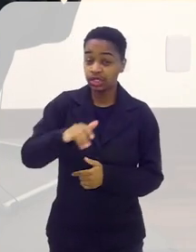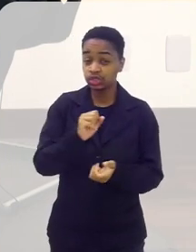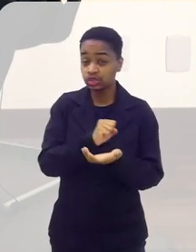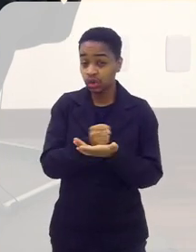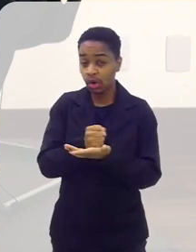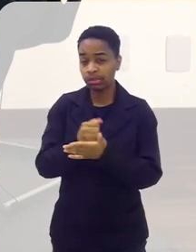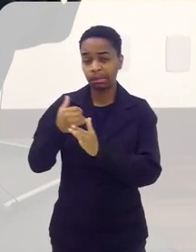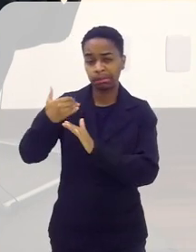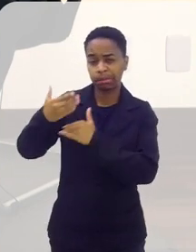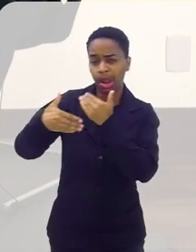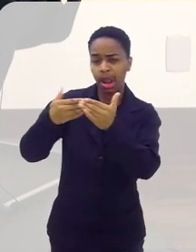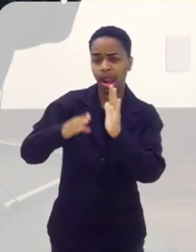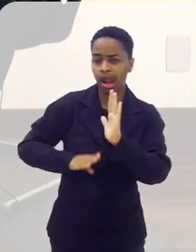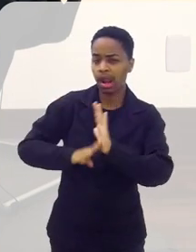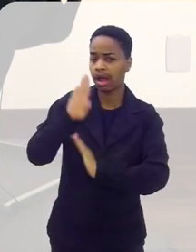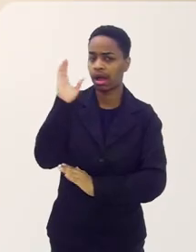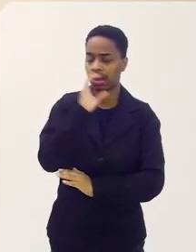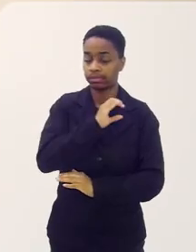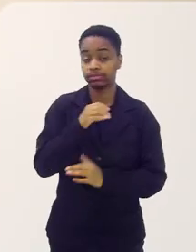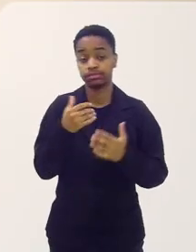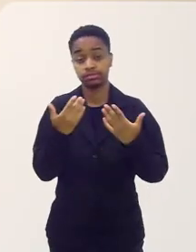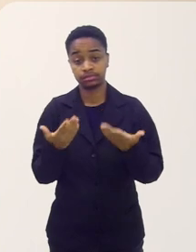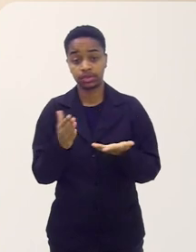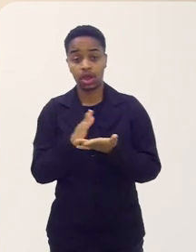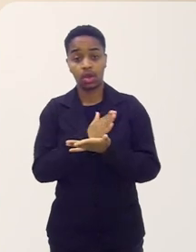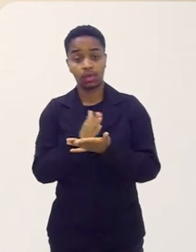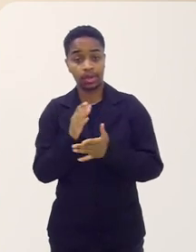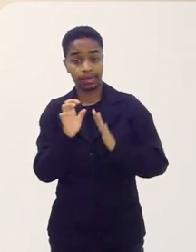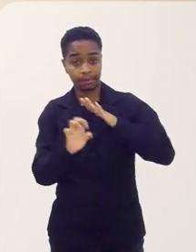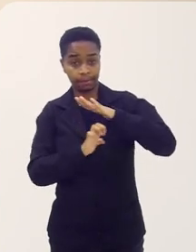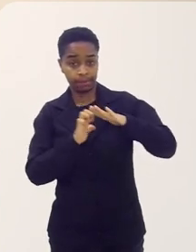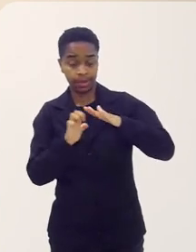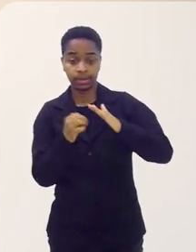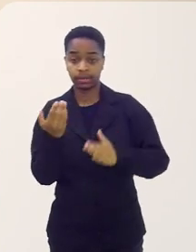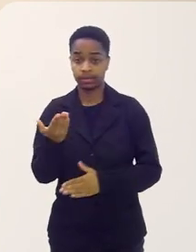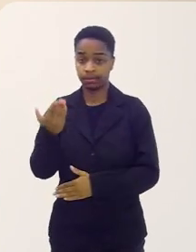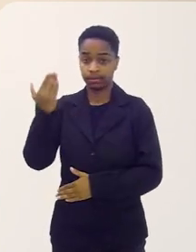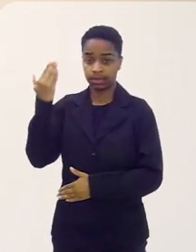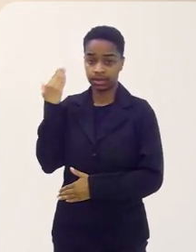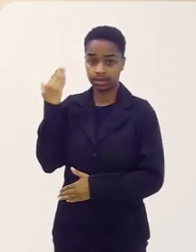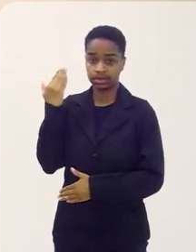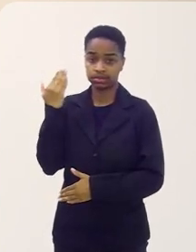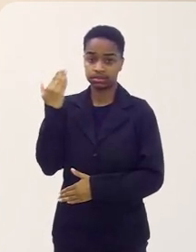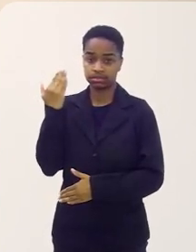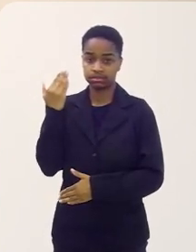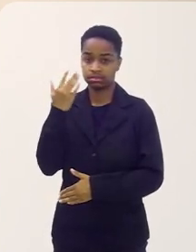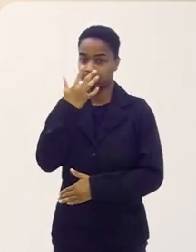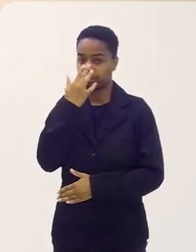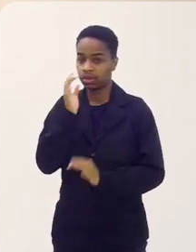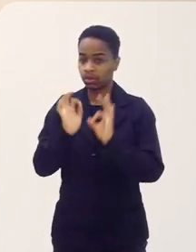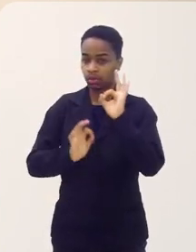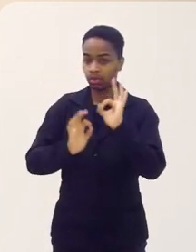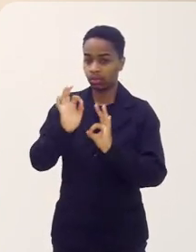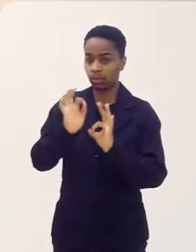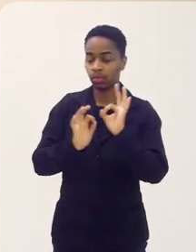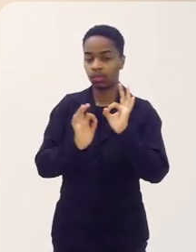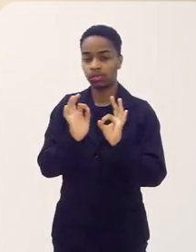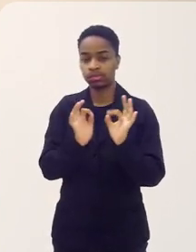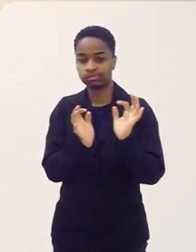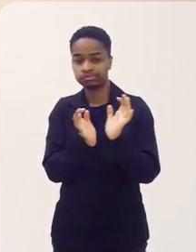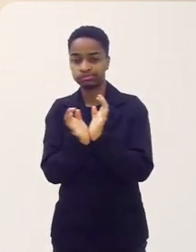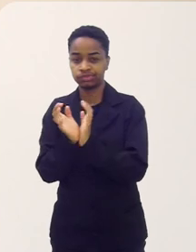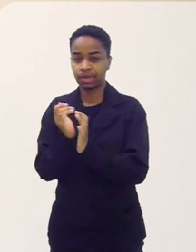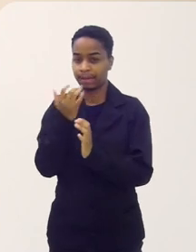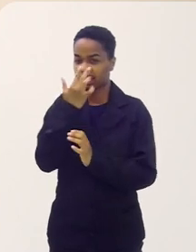de jogos tem um crescimento exponencial. Então, empresas que antes eram arranjos criativos,